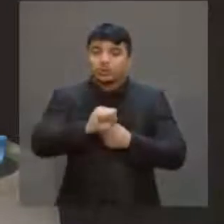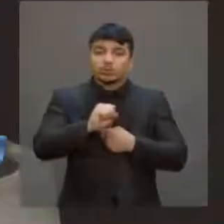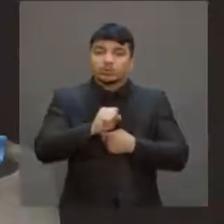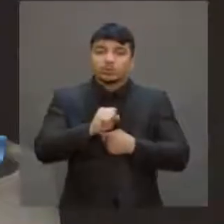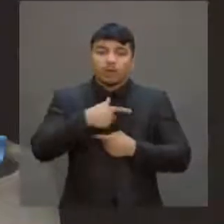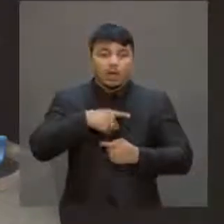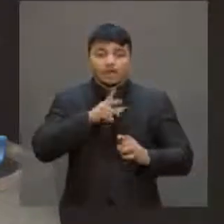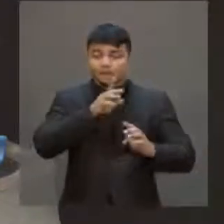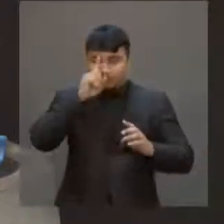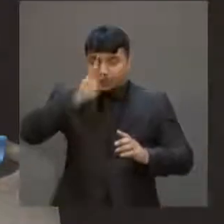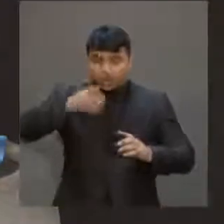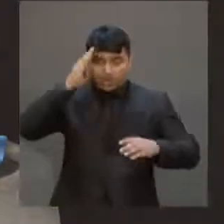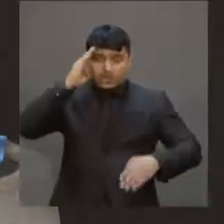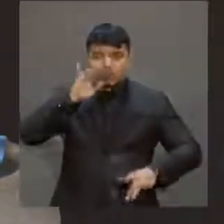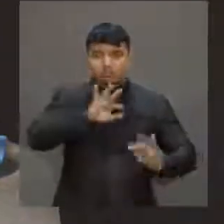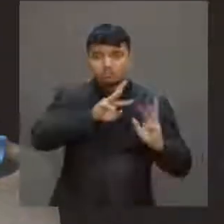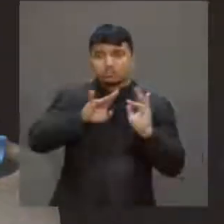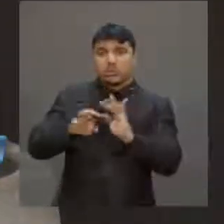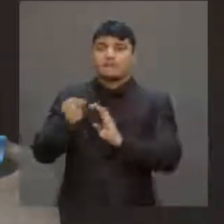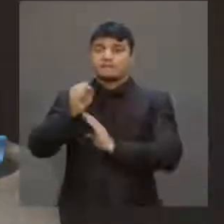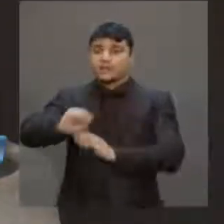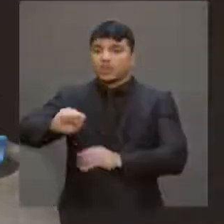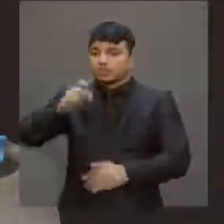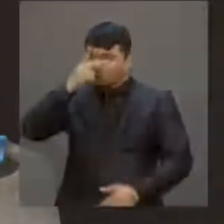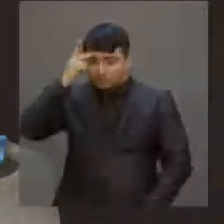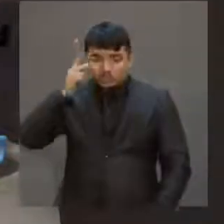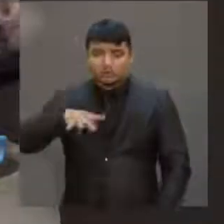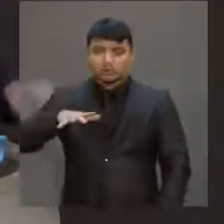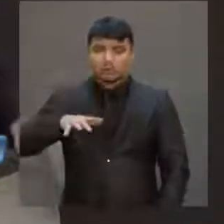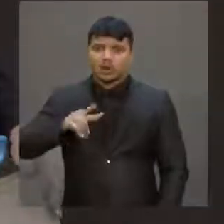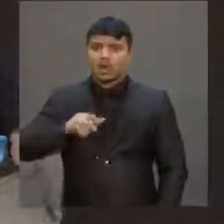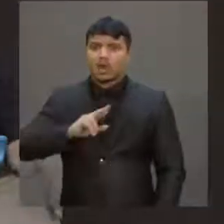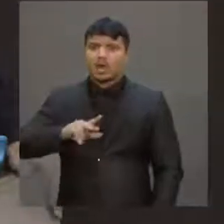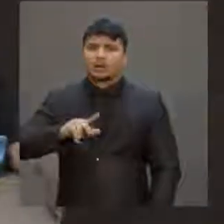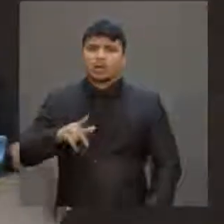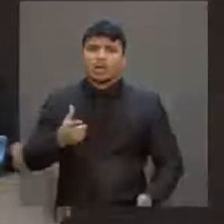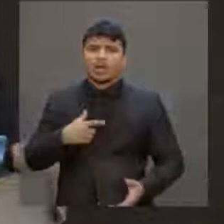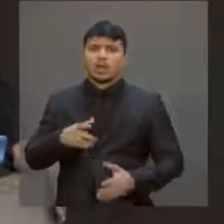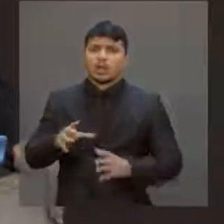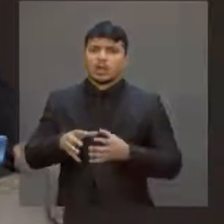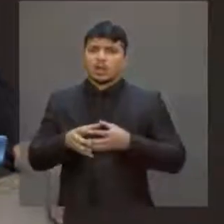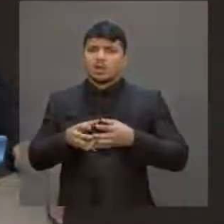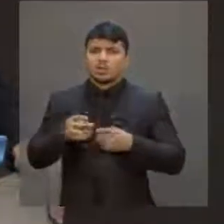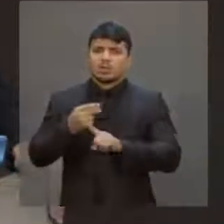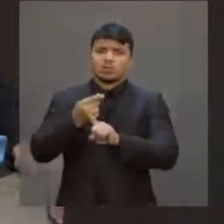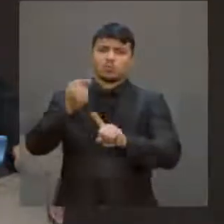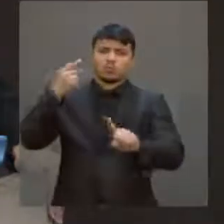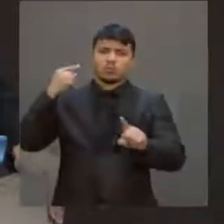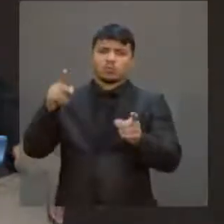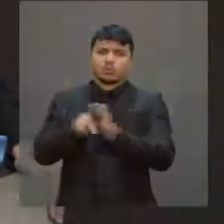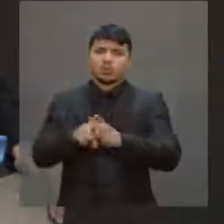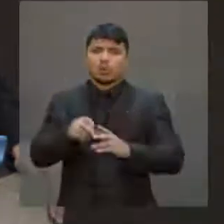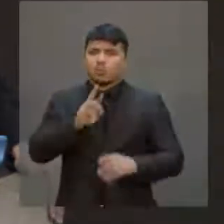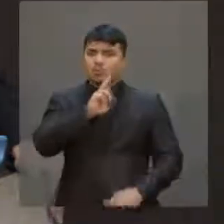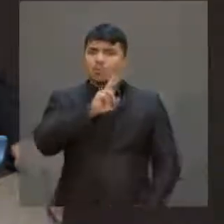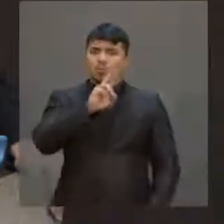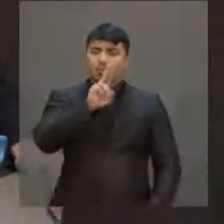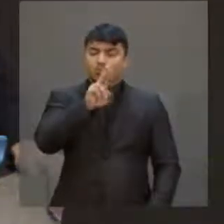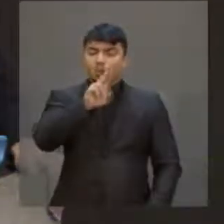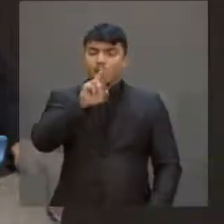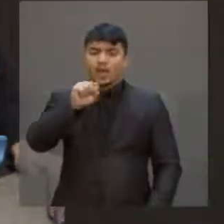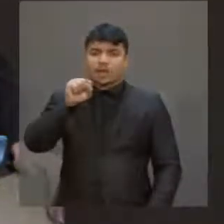Isso nos anos 30. Eu não estou citando nenhum país do bloco, do antigo bloco soviético, estou